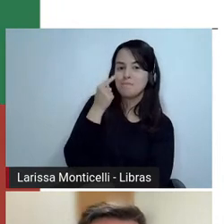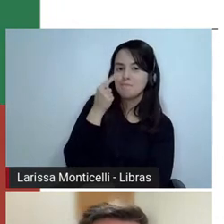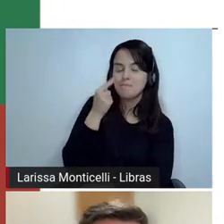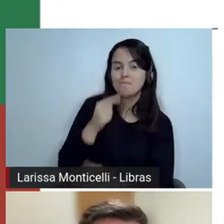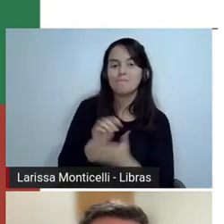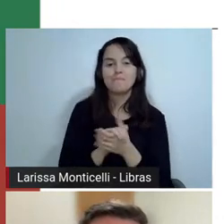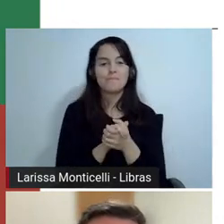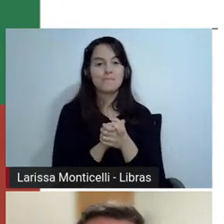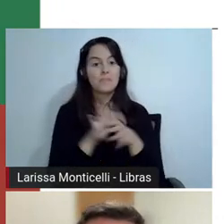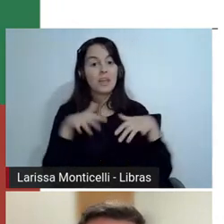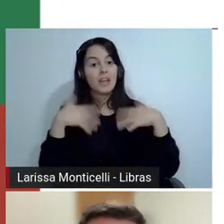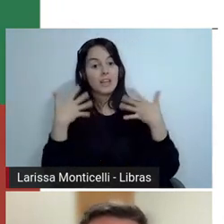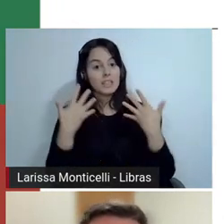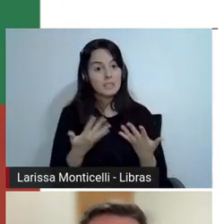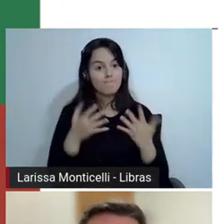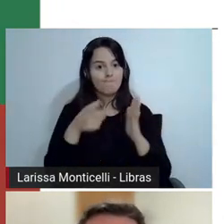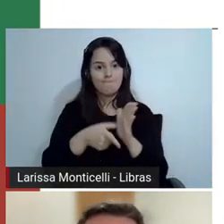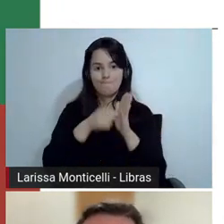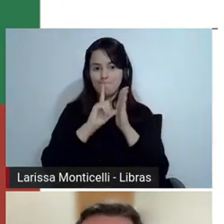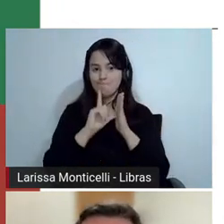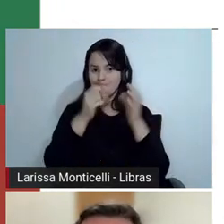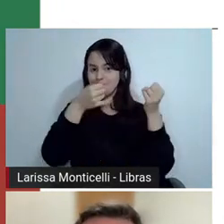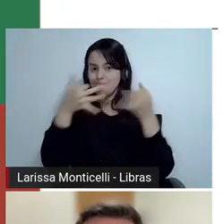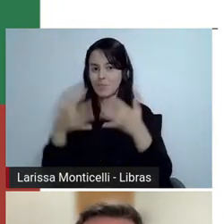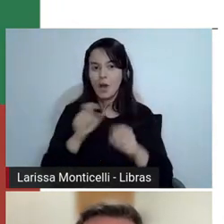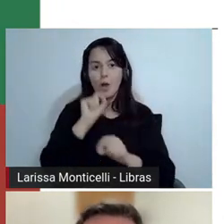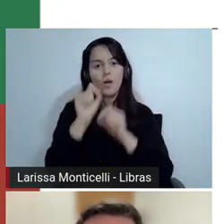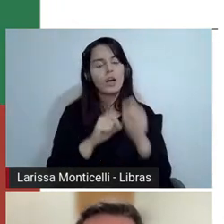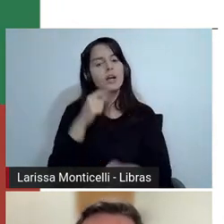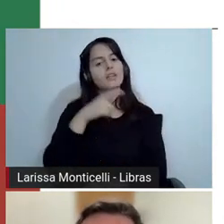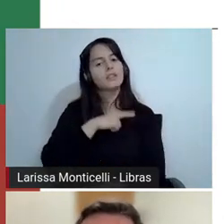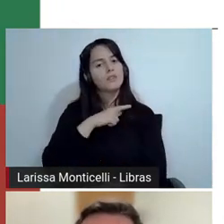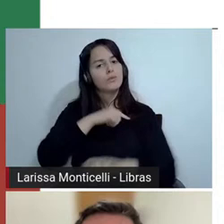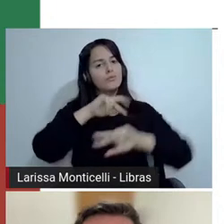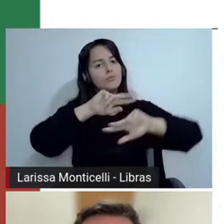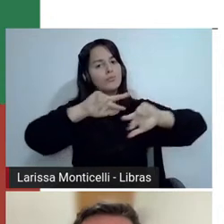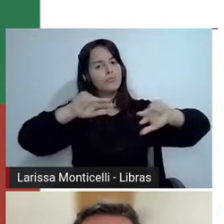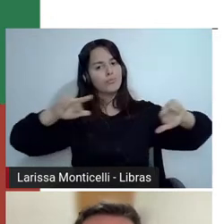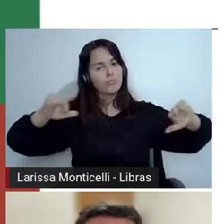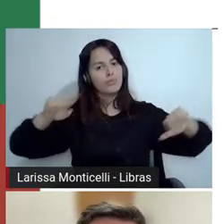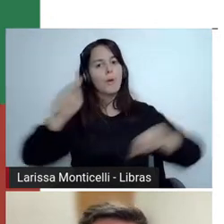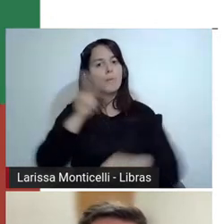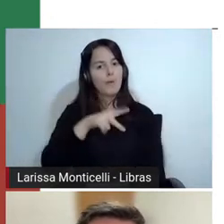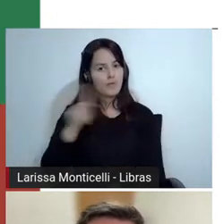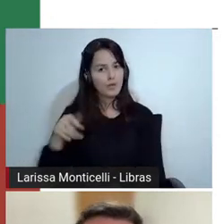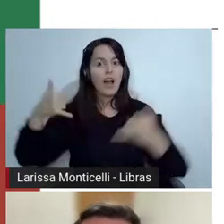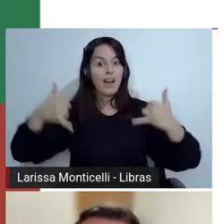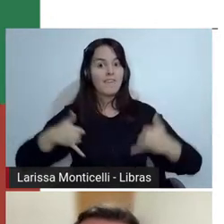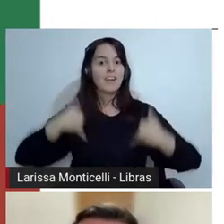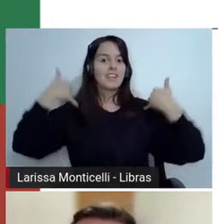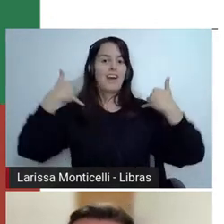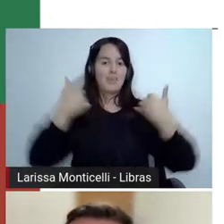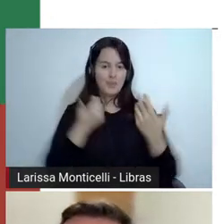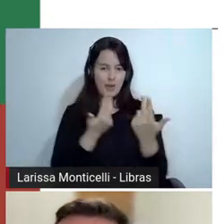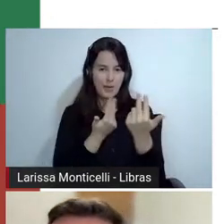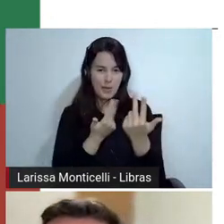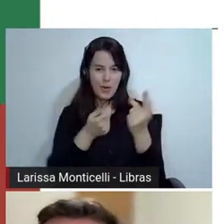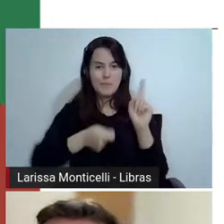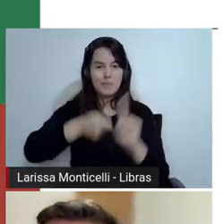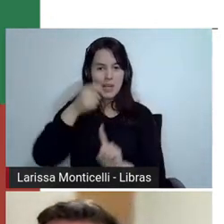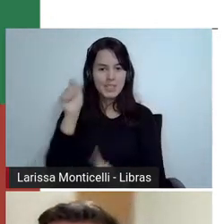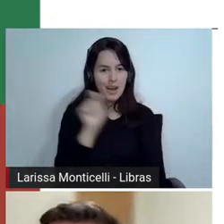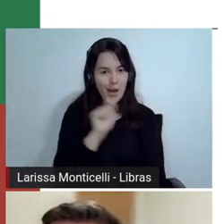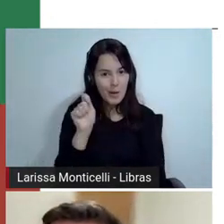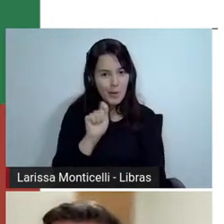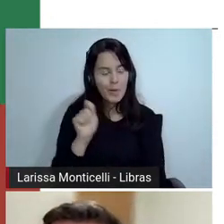Mas antes, eu devo dizer que temos vários colegas aqui que fizeram aniversário em agosto, assim como eu e você, Fernanda,